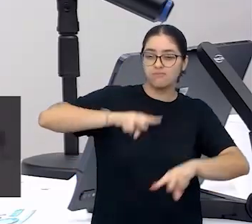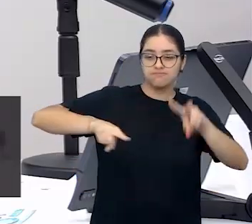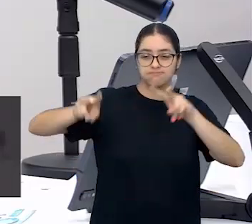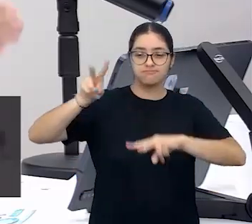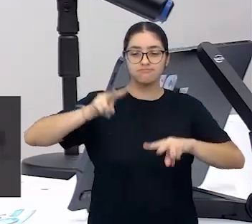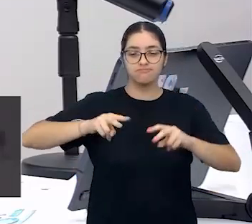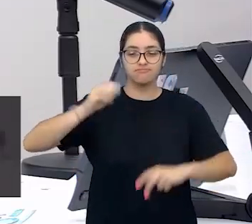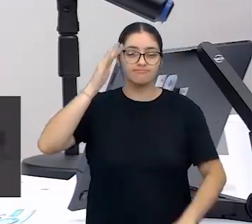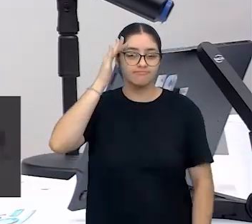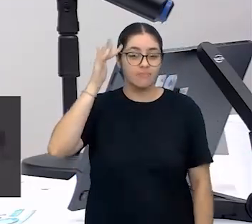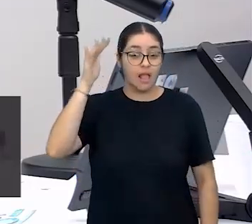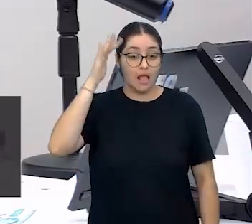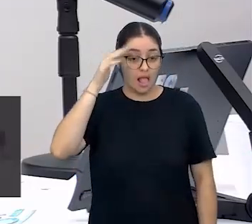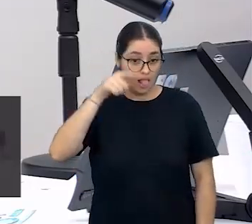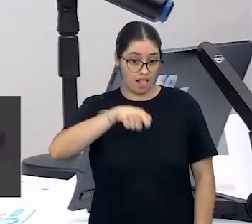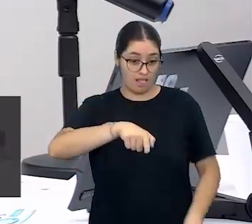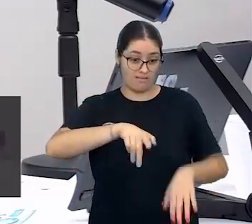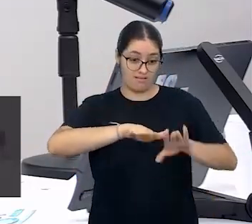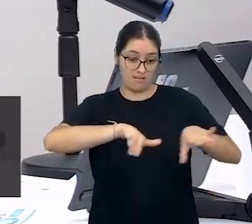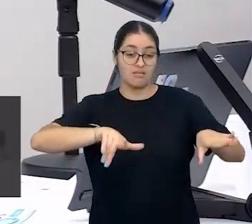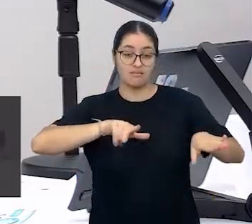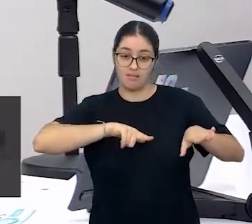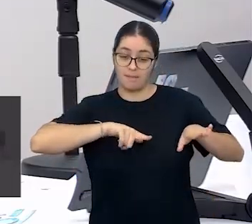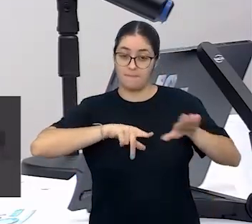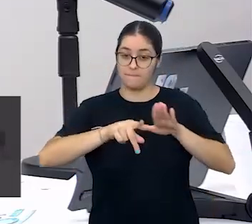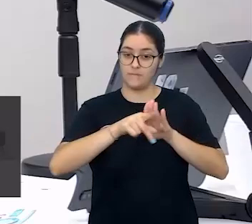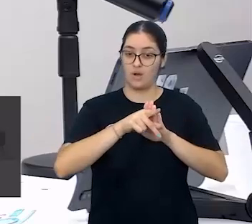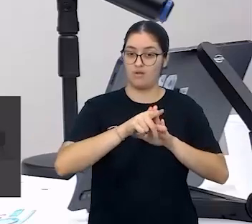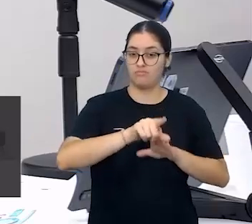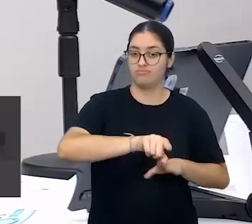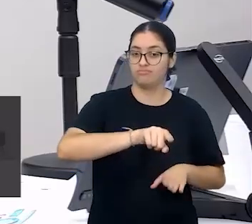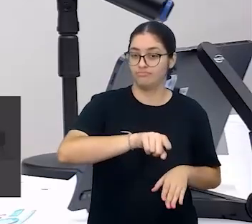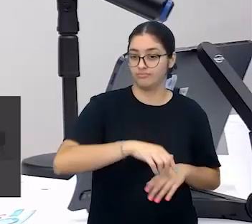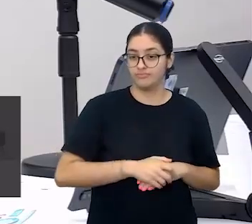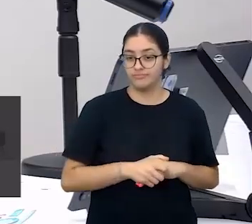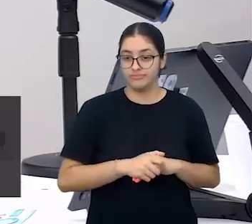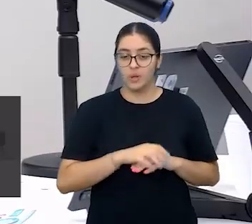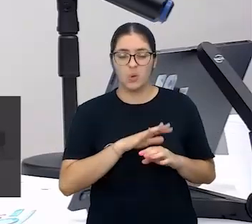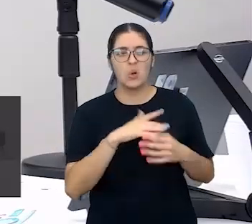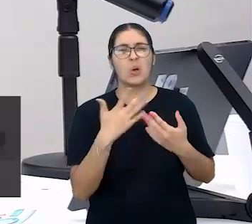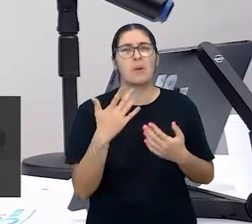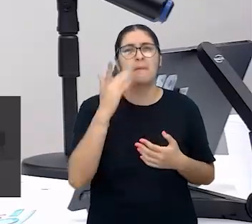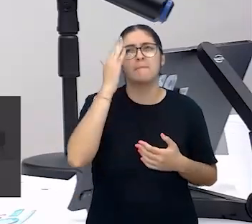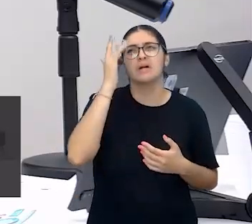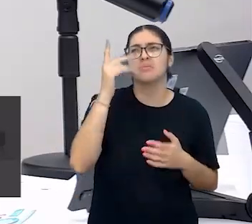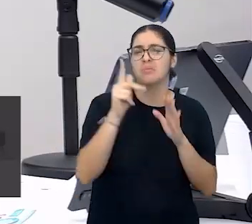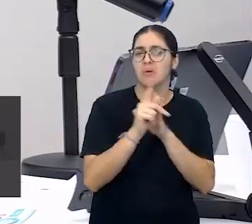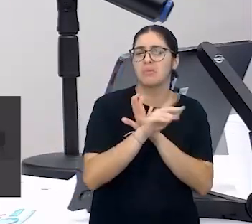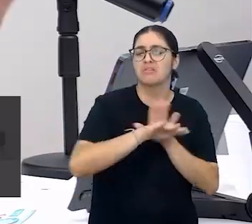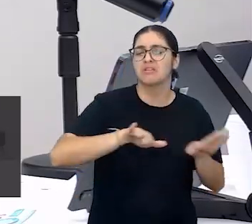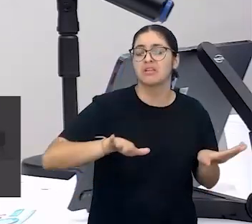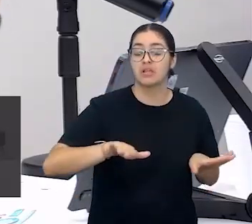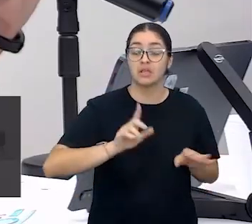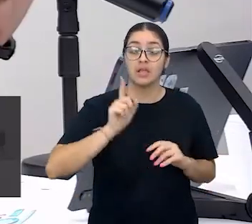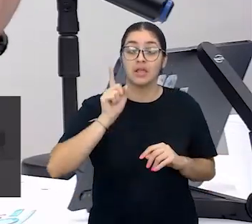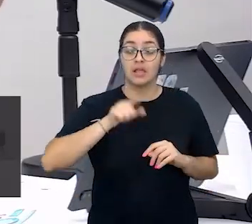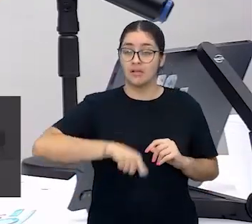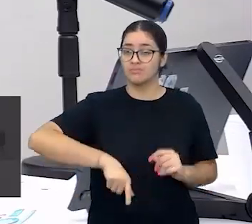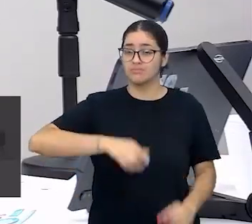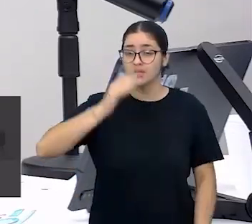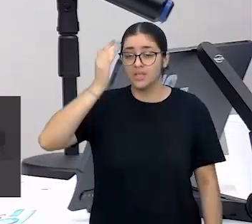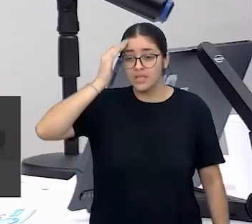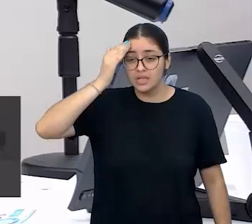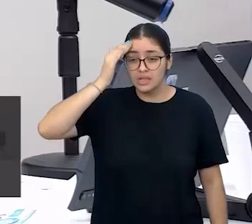o pensamento que as crianças têm e de quais pensamentos a gente está falando. Elas buscaram entender